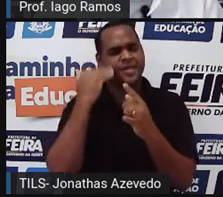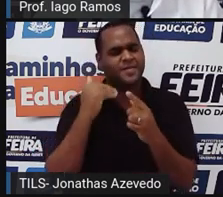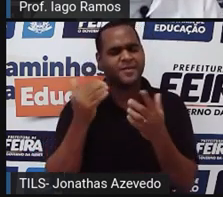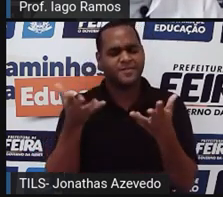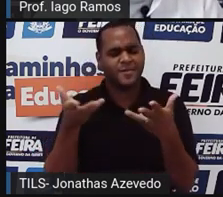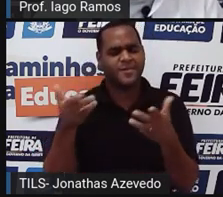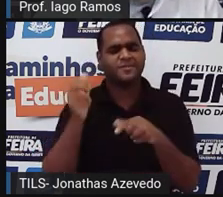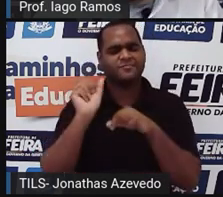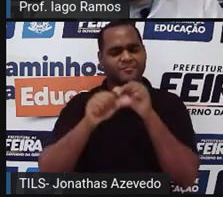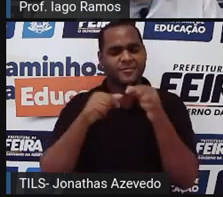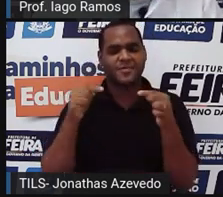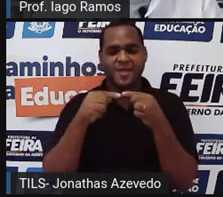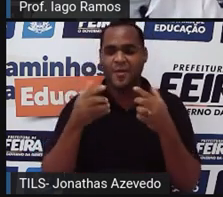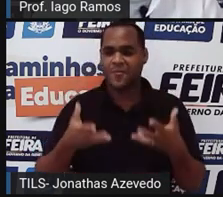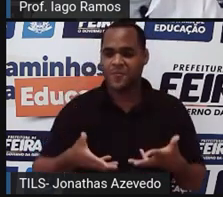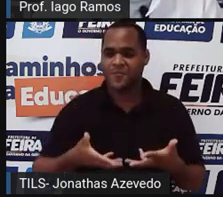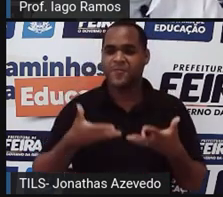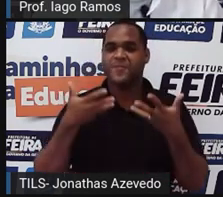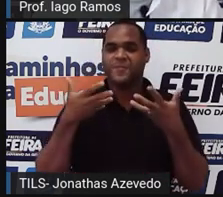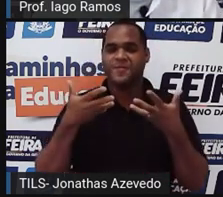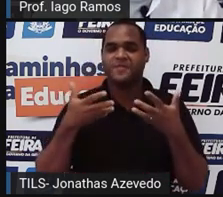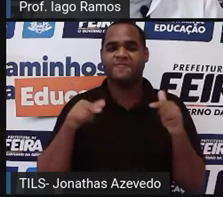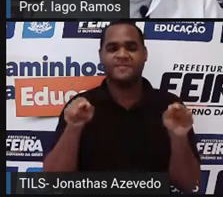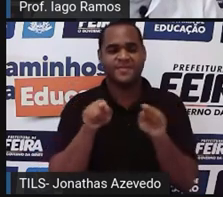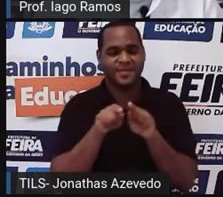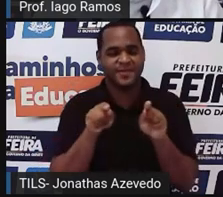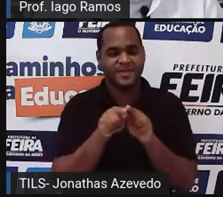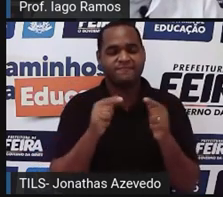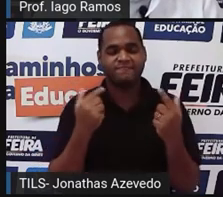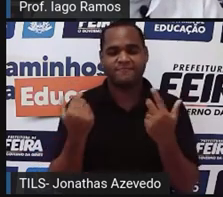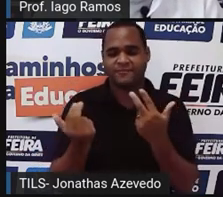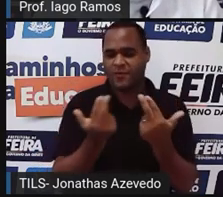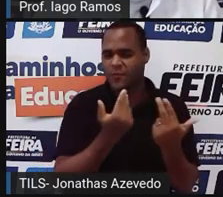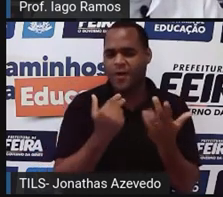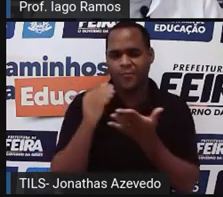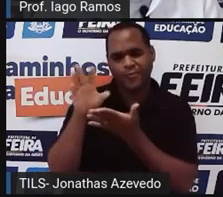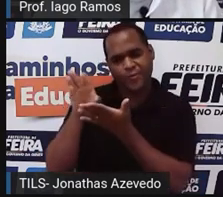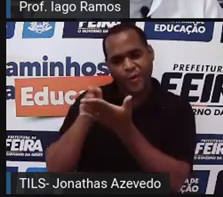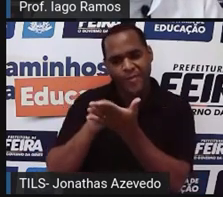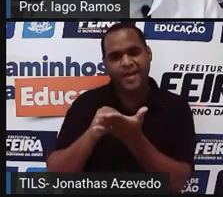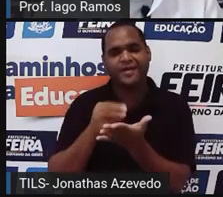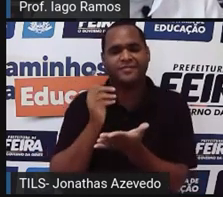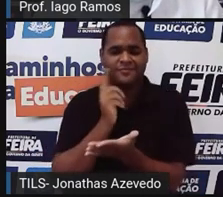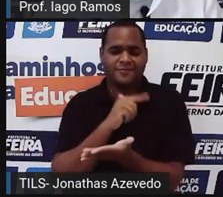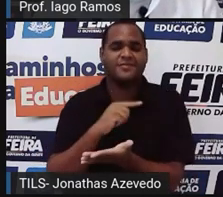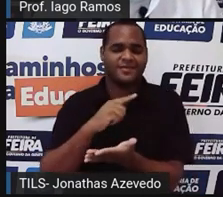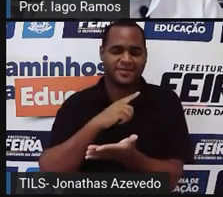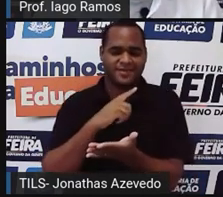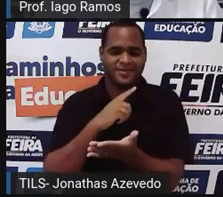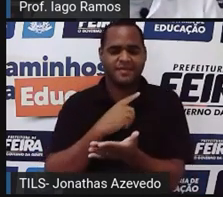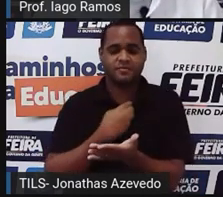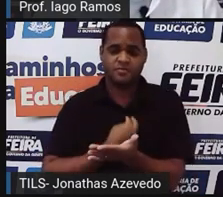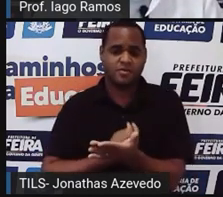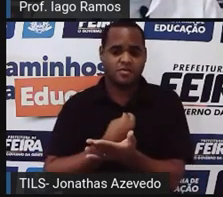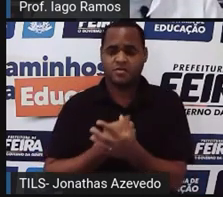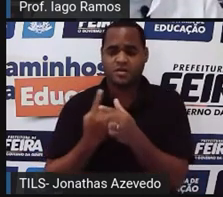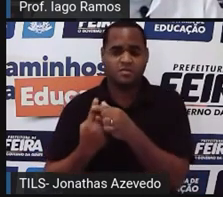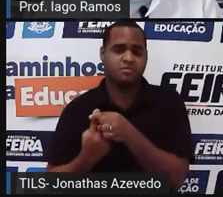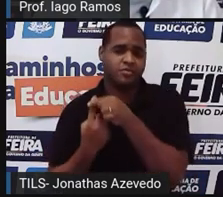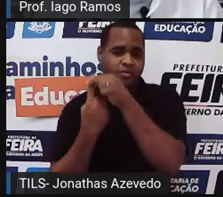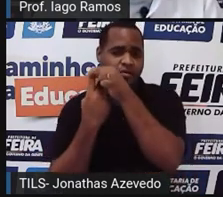Uma história que nos motiva também a gente querer também fazer história independente